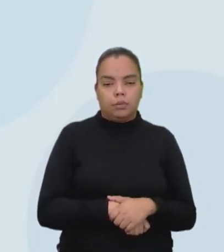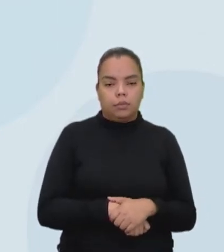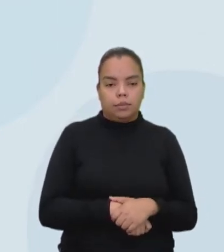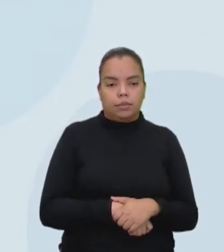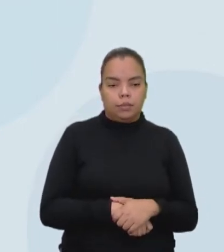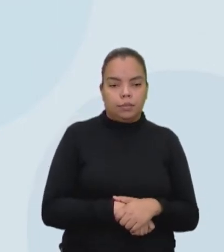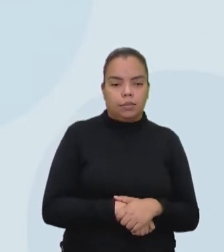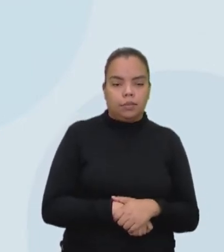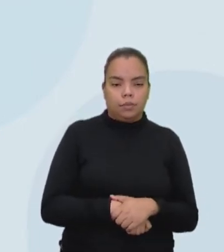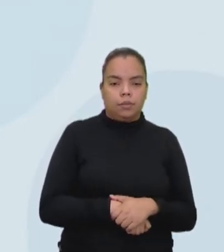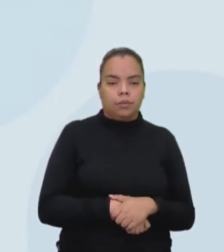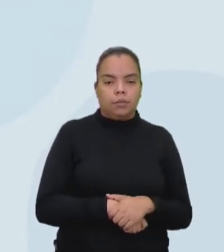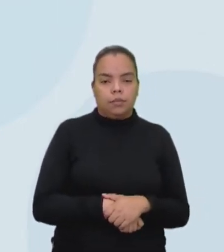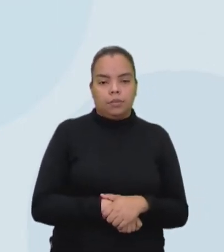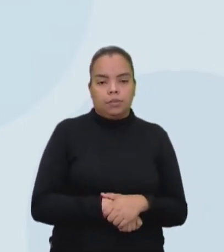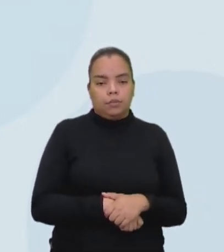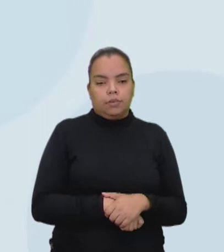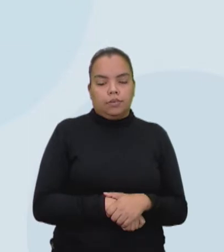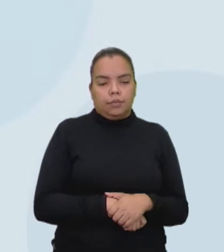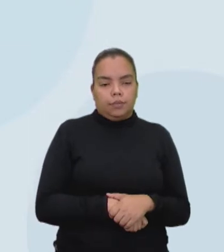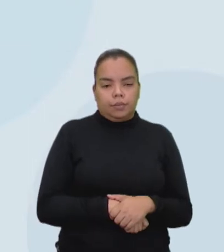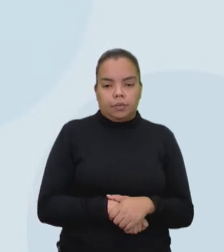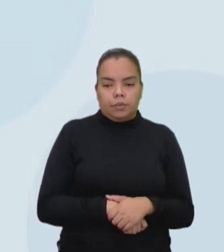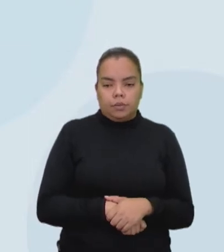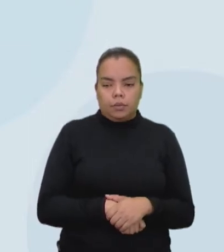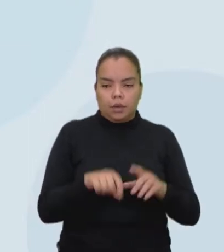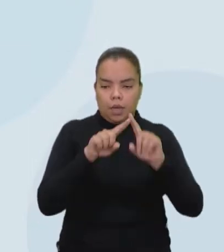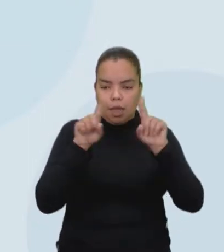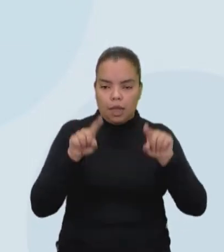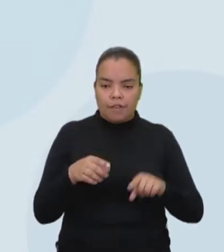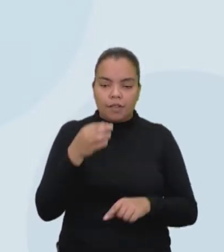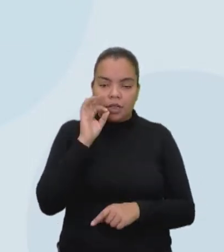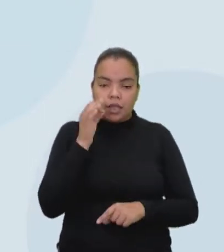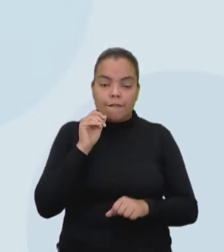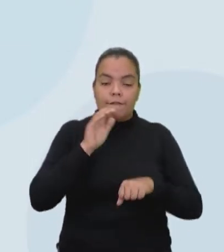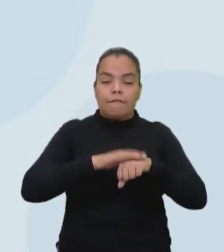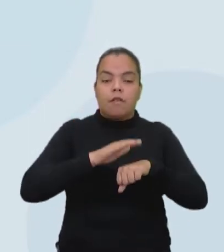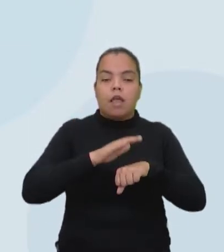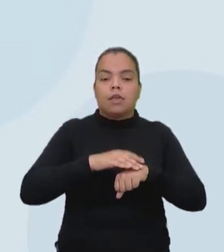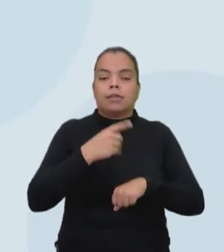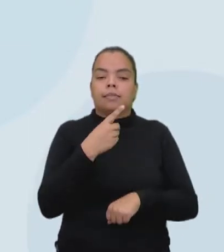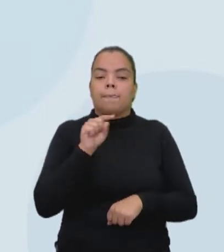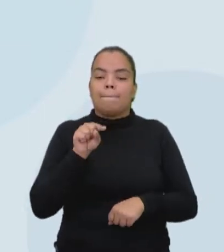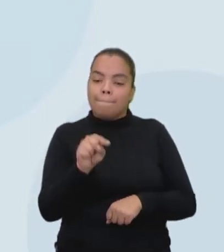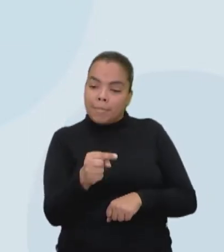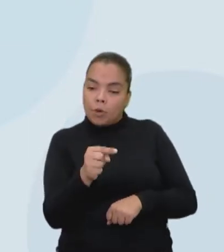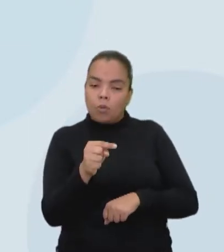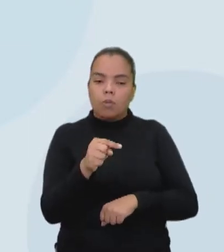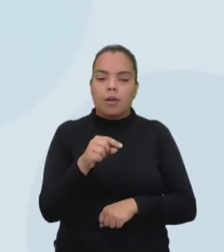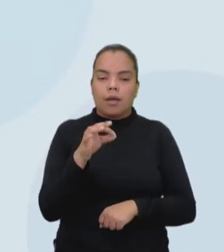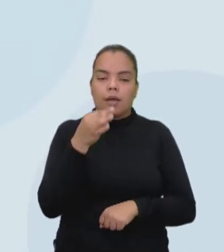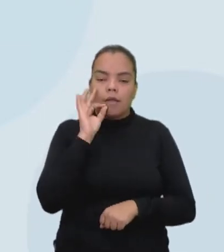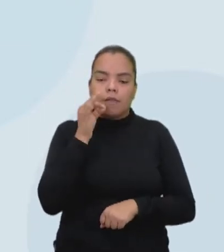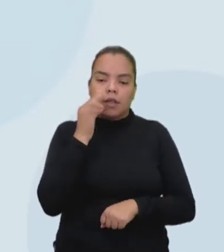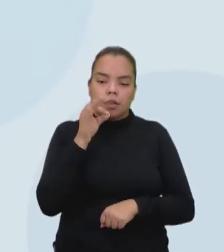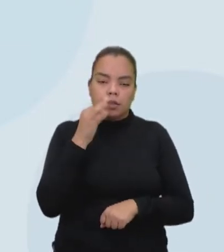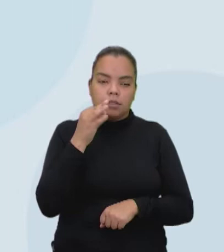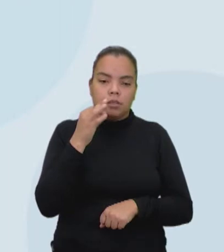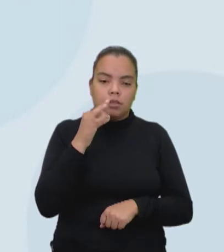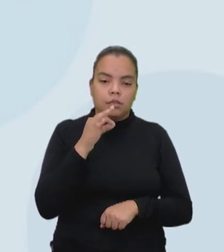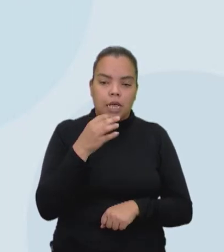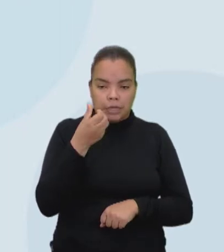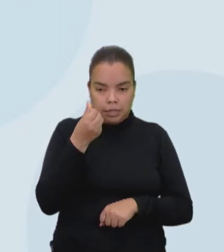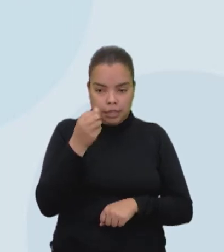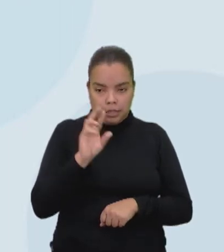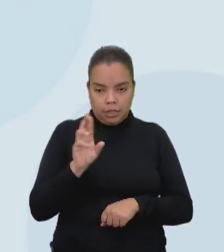Essa funcionária aí custa para ele. A cafeteria produz mil cafés a 6